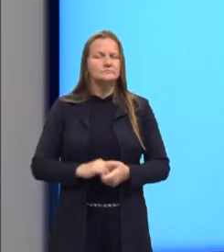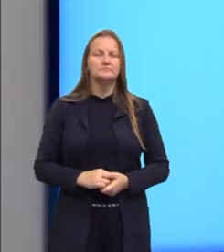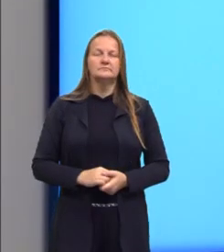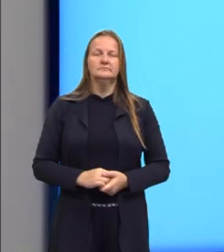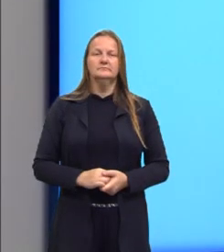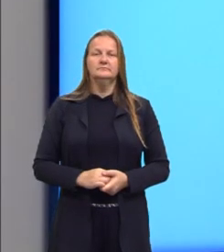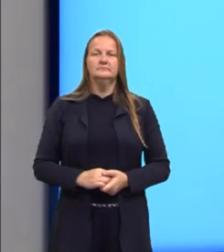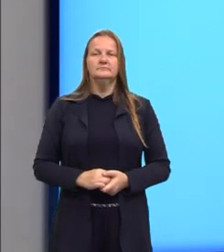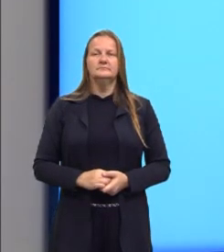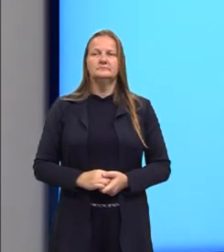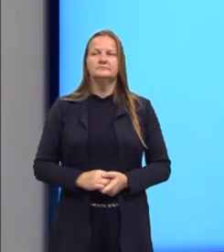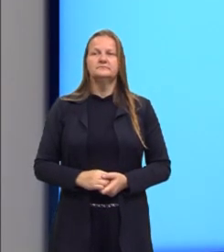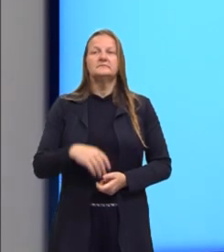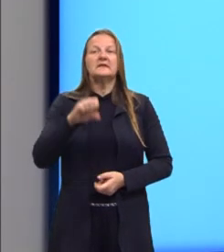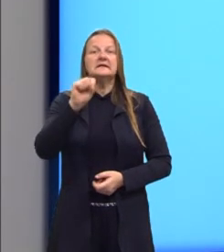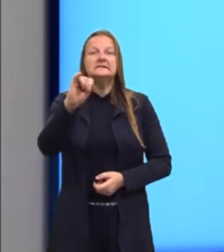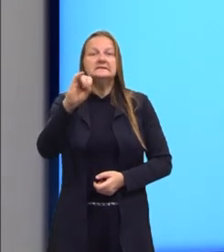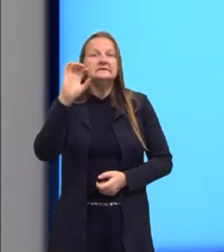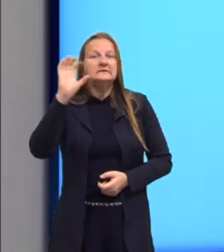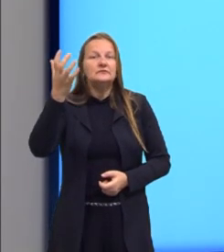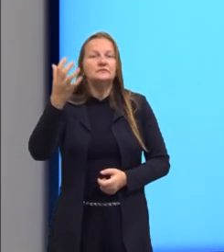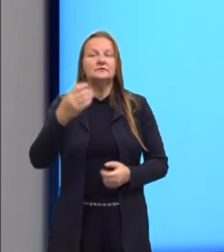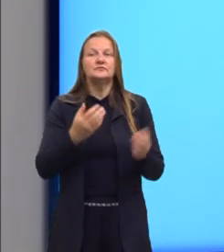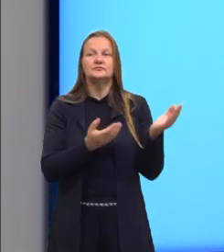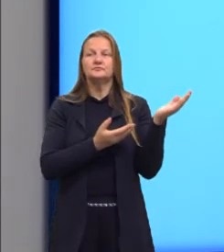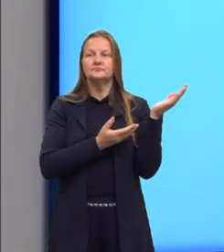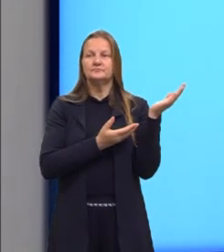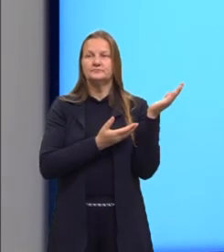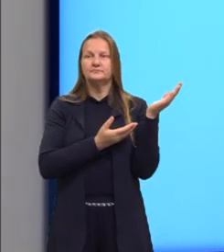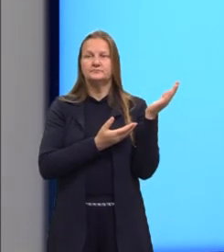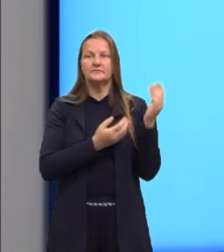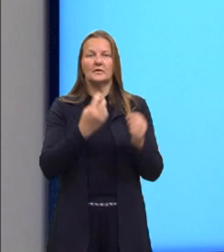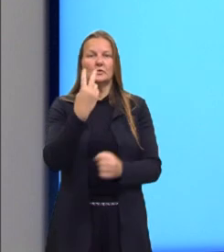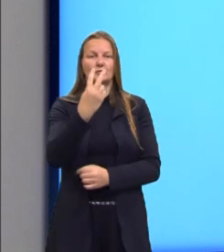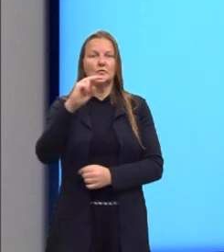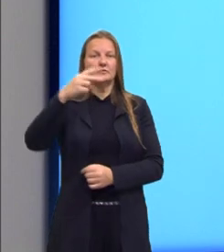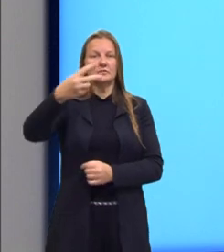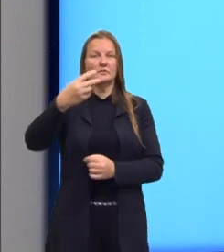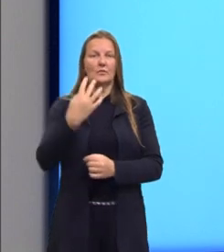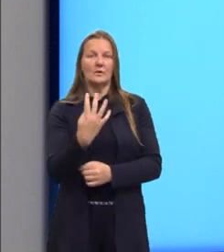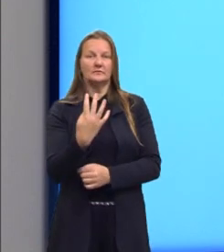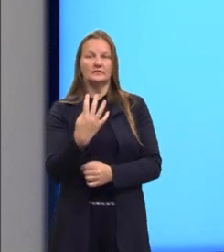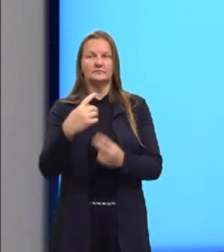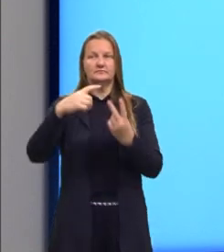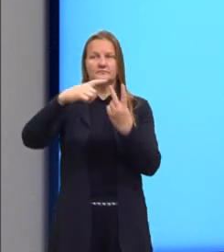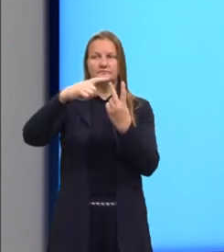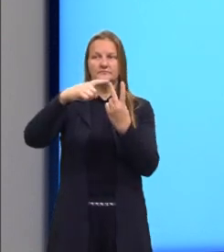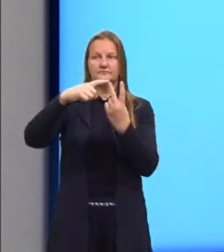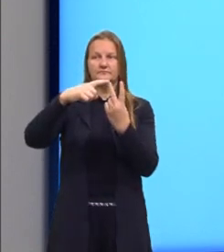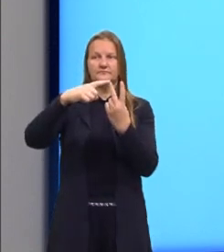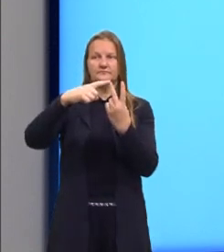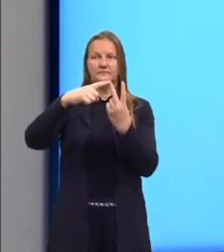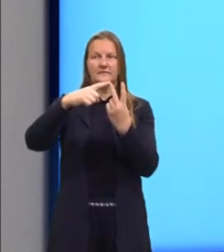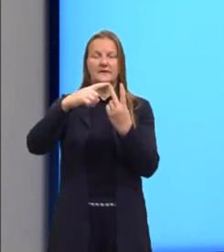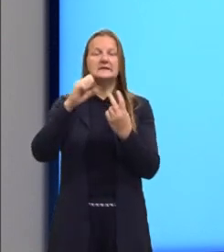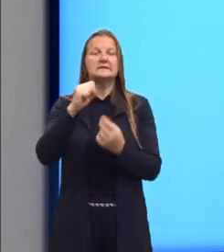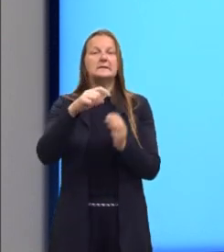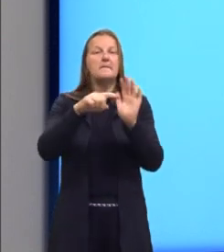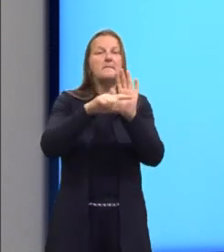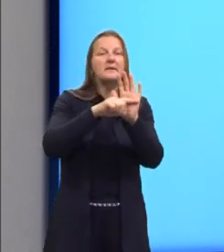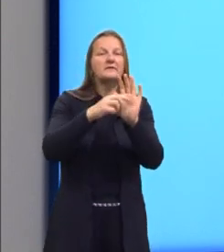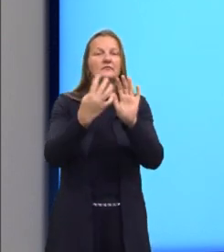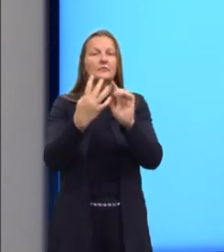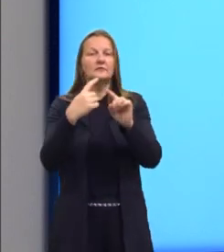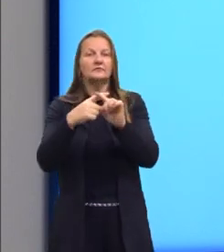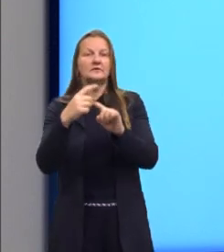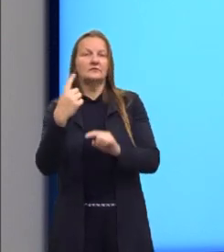Aqui, se nós resolvêssemos a potência, nós teríamos o 4. Agora, se nós formos resolver aqui o